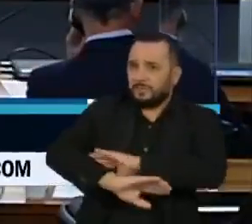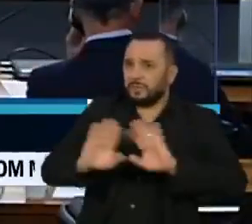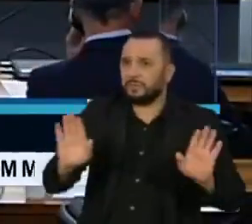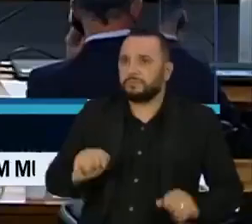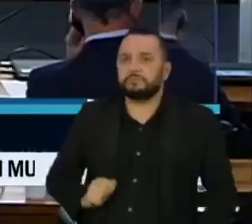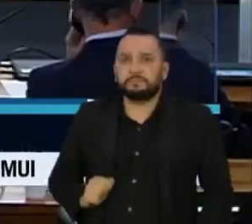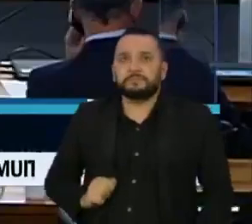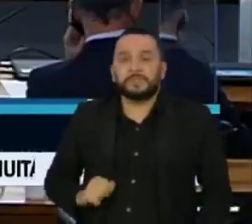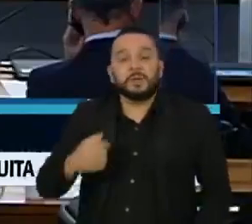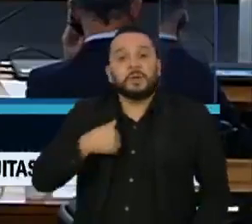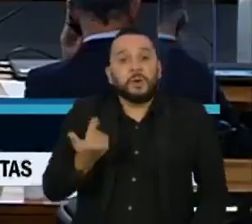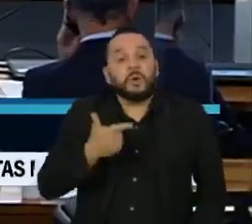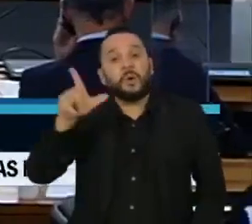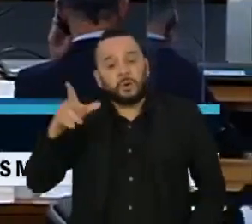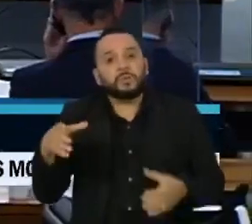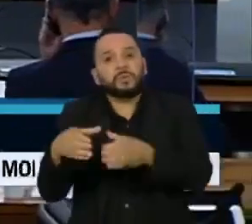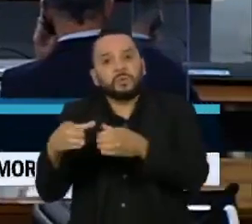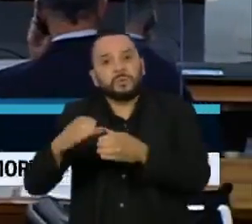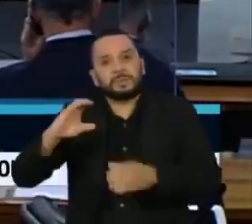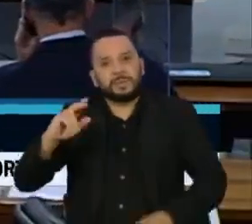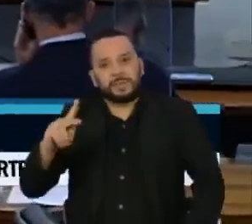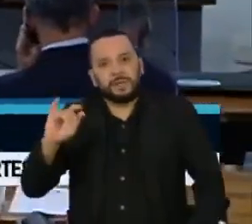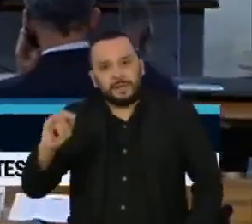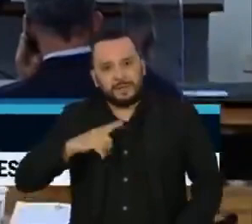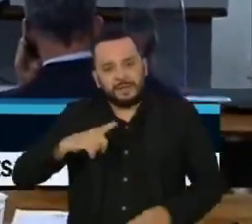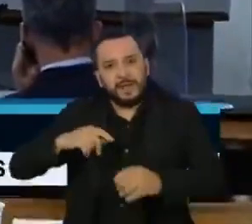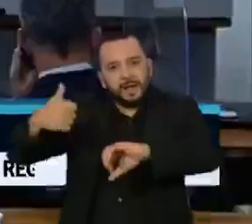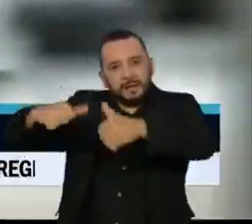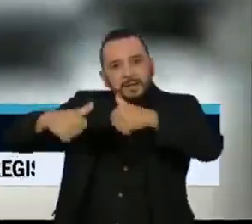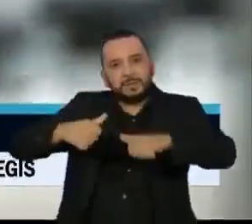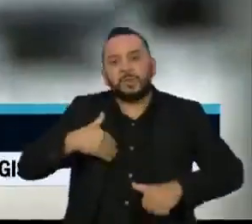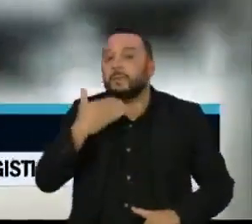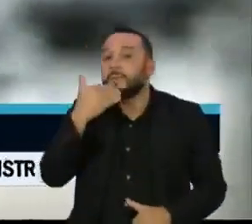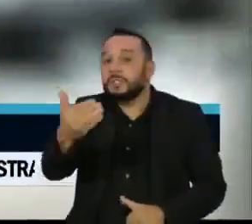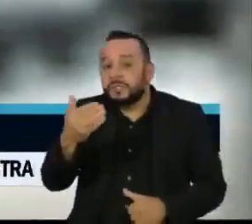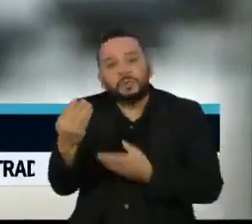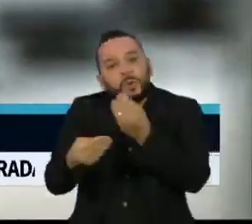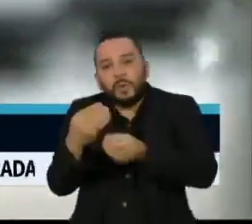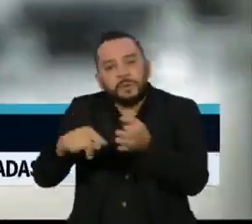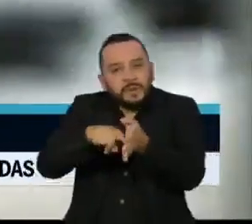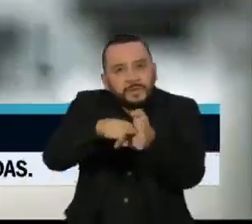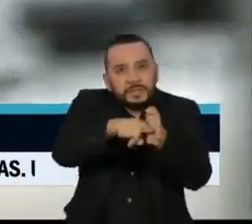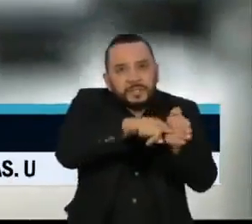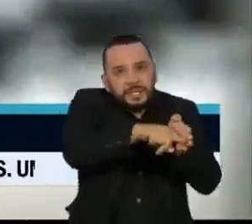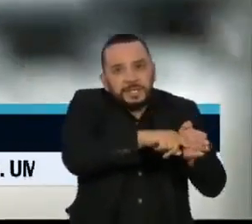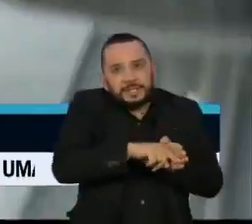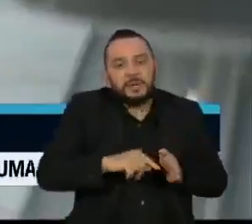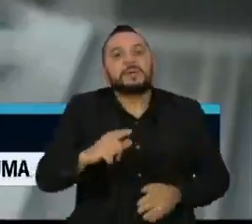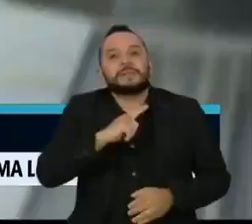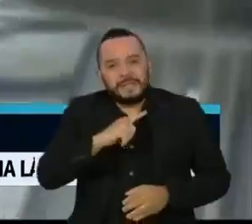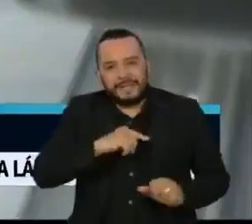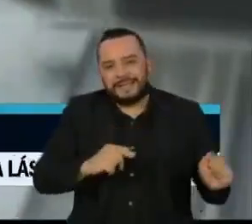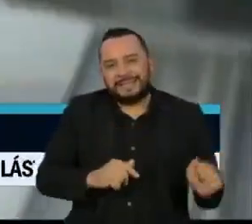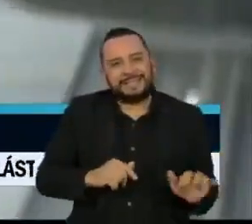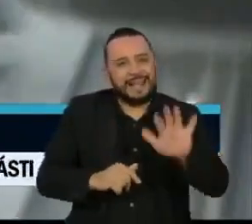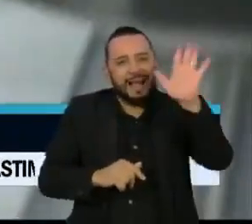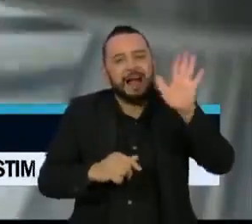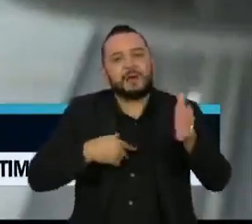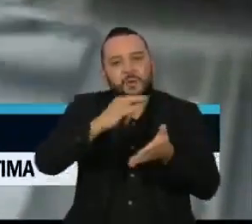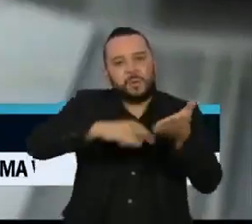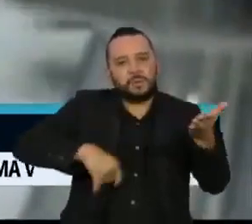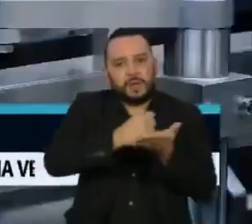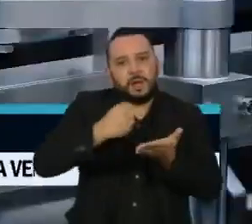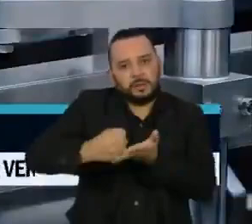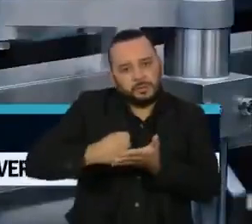outra frente, a CPI da pandemia também analisou requerimentos para aprofundar as investigações de superfaturamento do contrato do